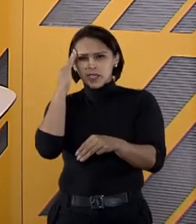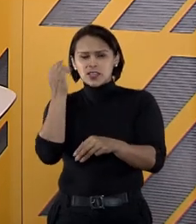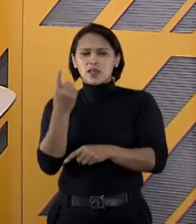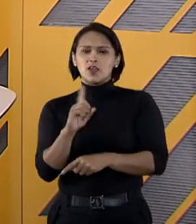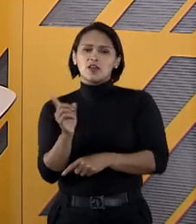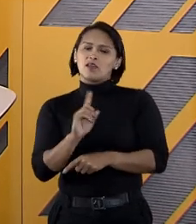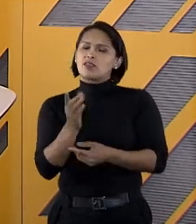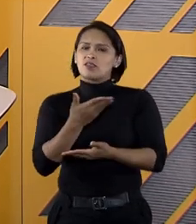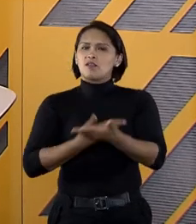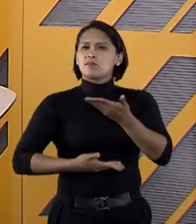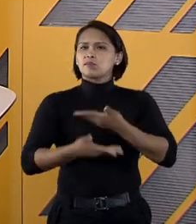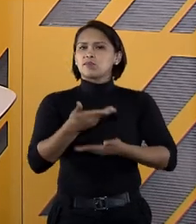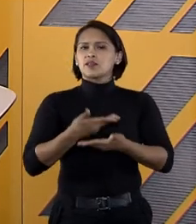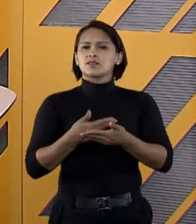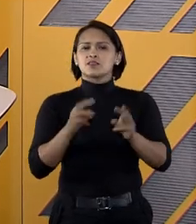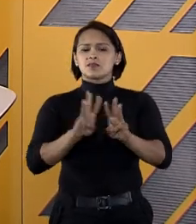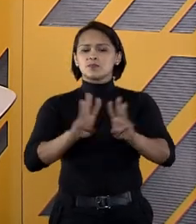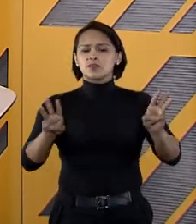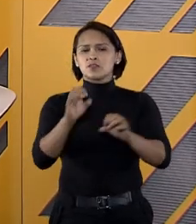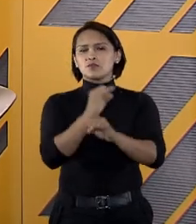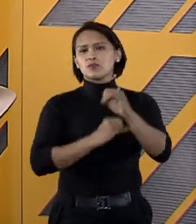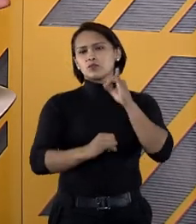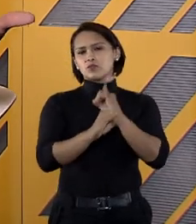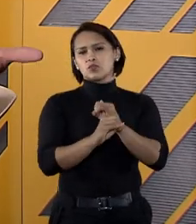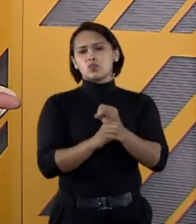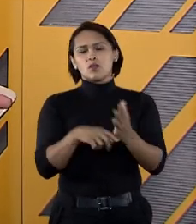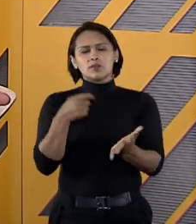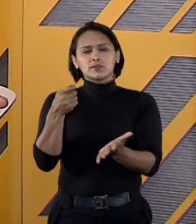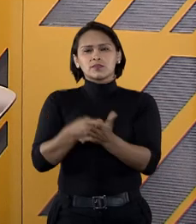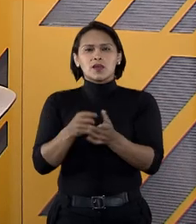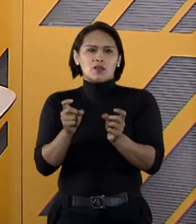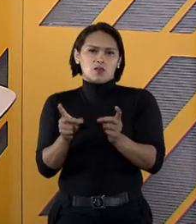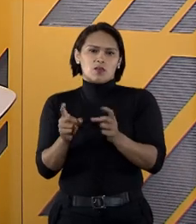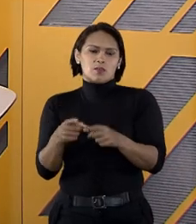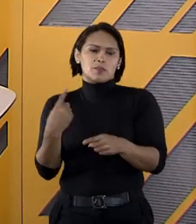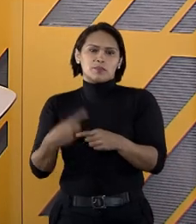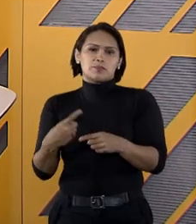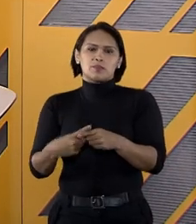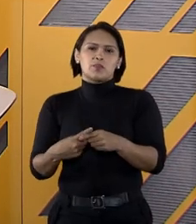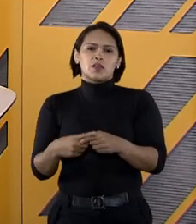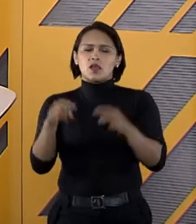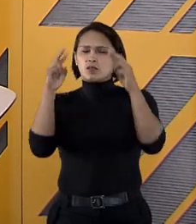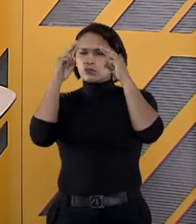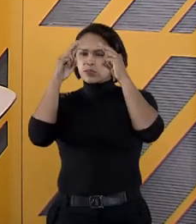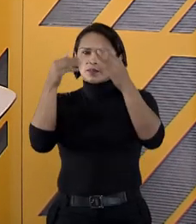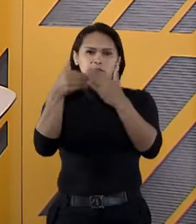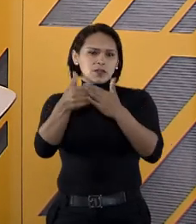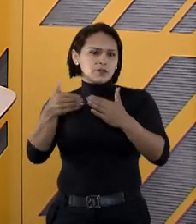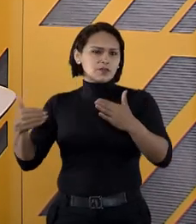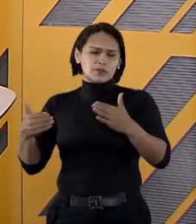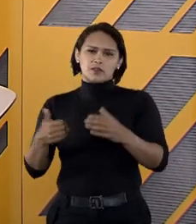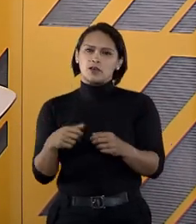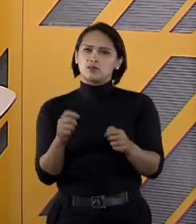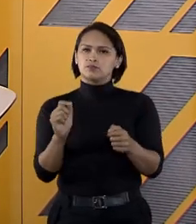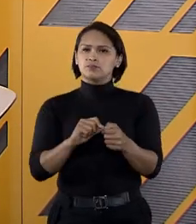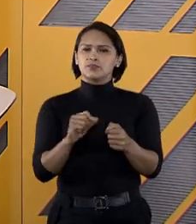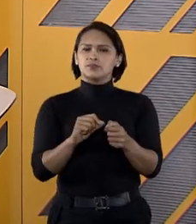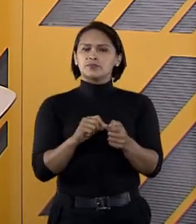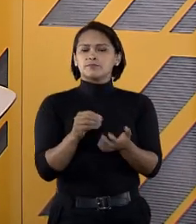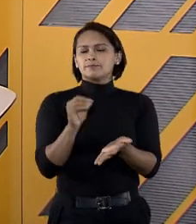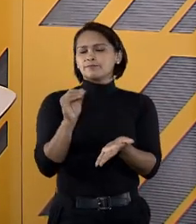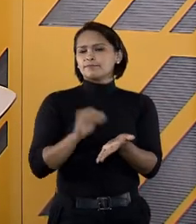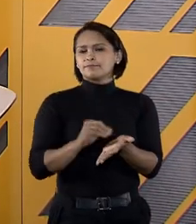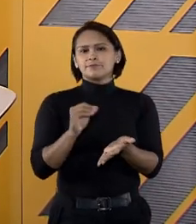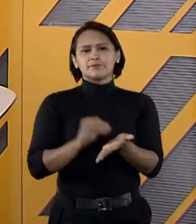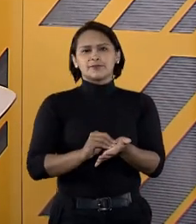serviço de busca não participa da interação virtual que resulta na compra e, por isso, não pode ser responsabilizado pela existência de